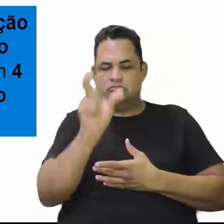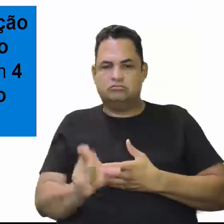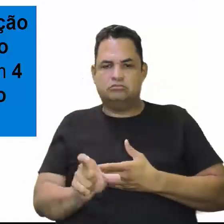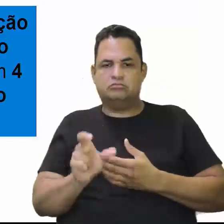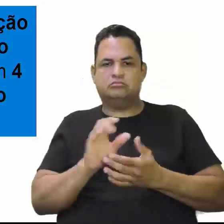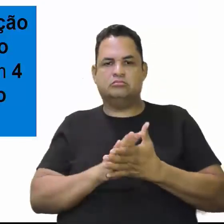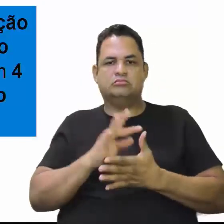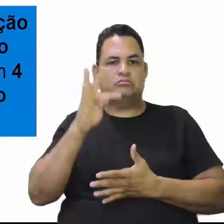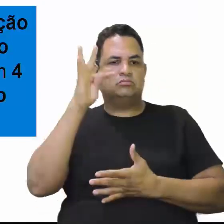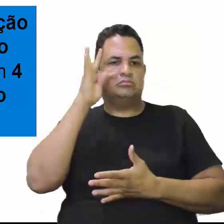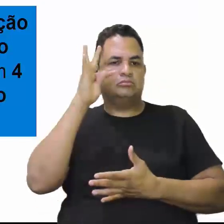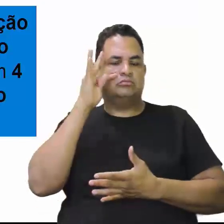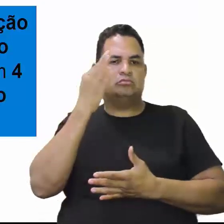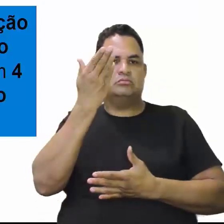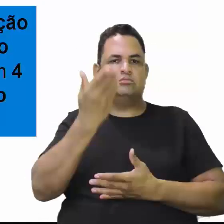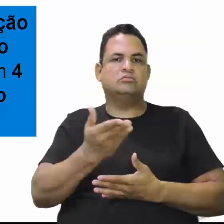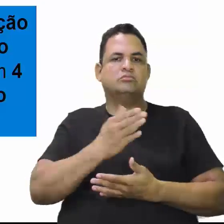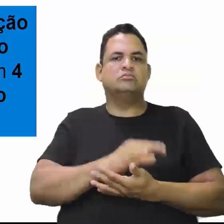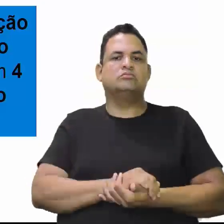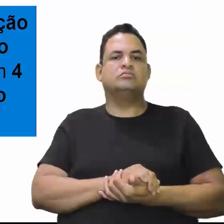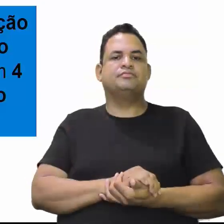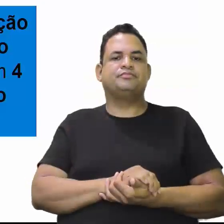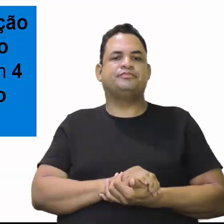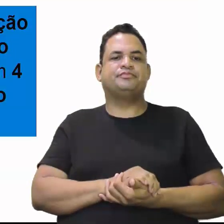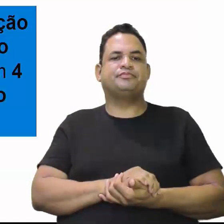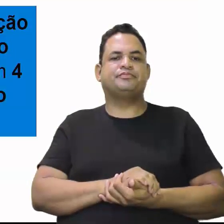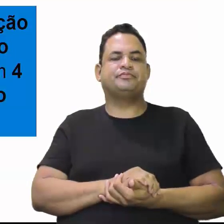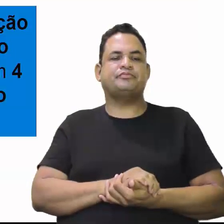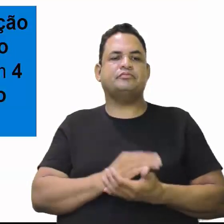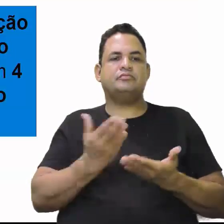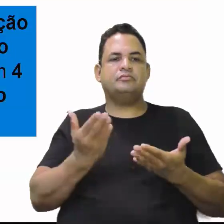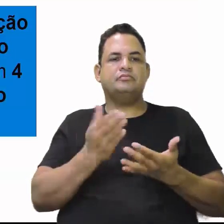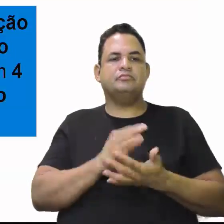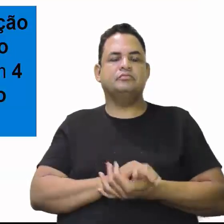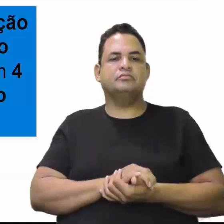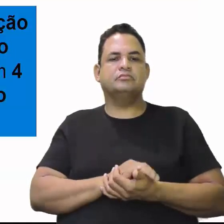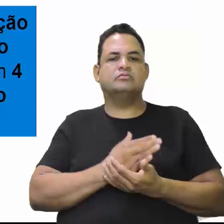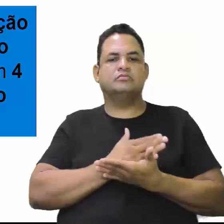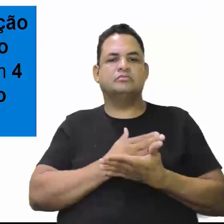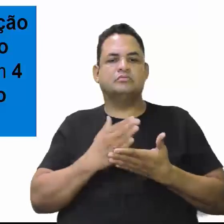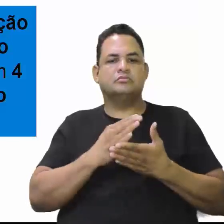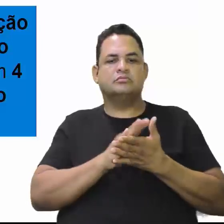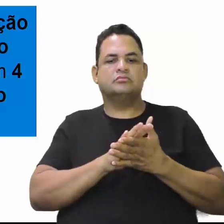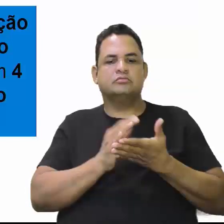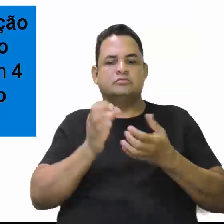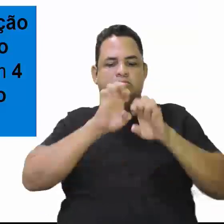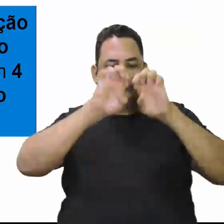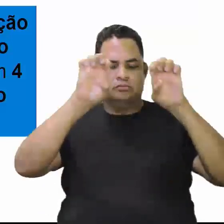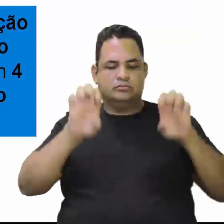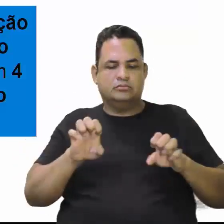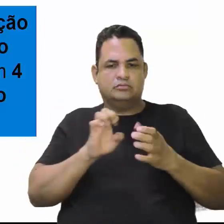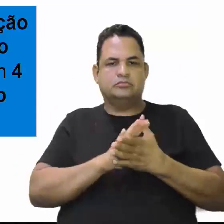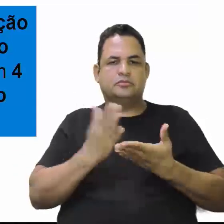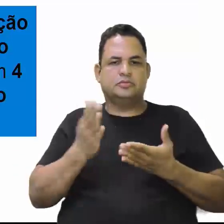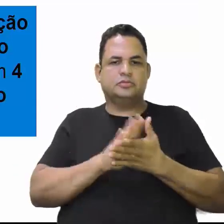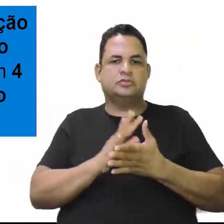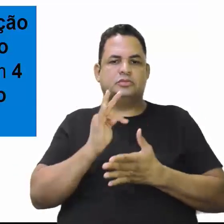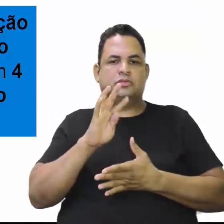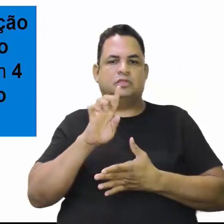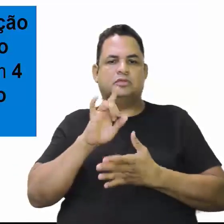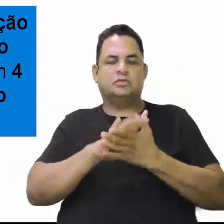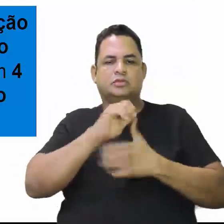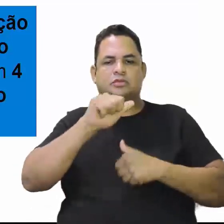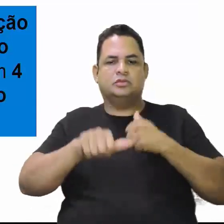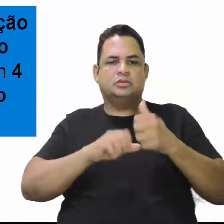Jorge Teixeira. Jorge Teixeira de Oliveira, então, ele começa a estruturar o território para ser estado.